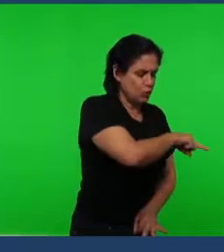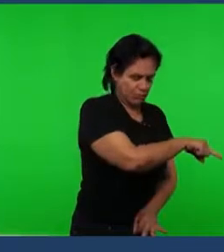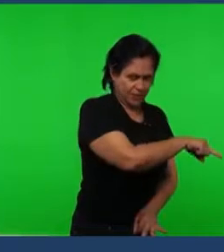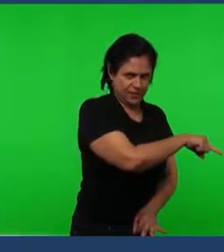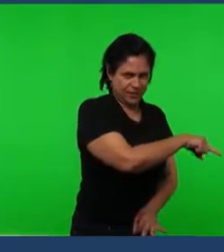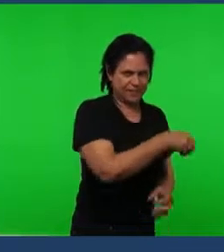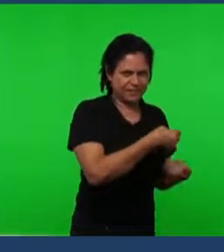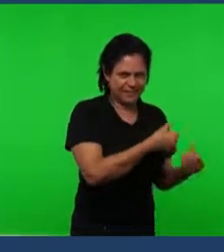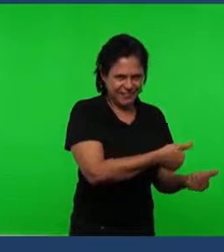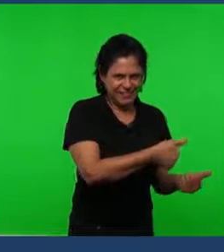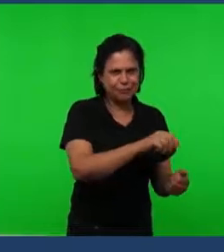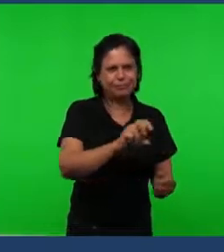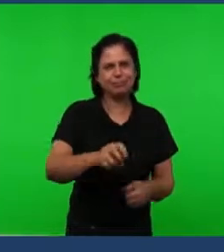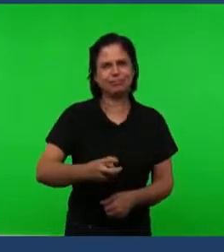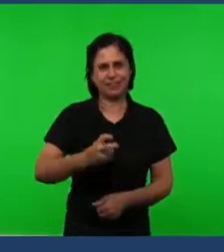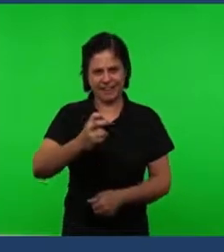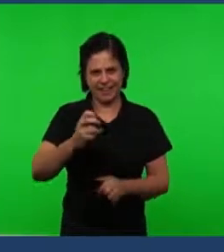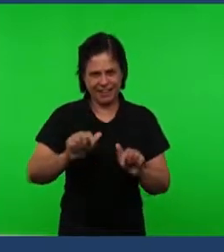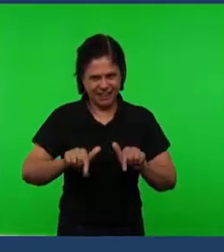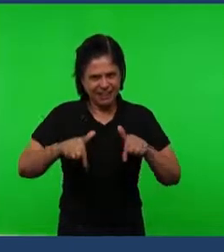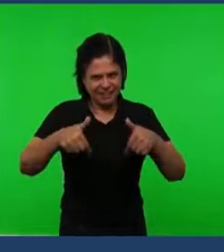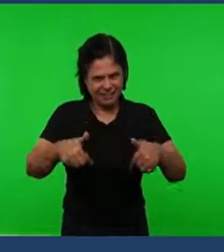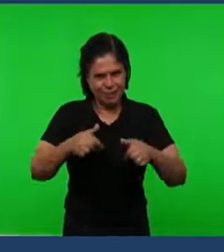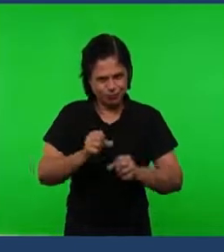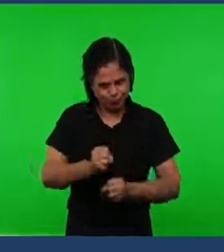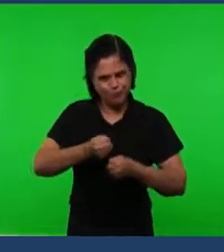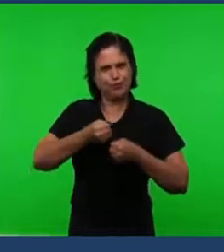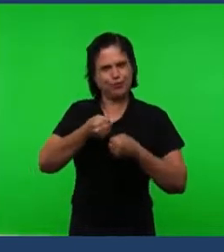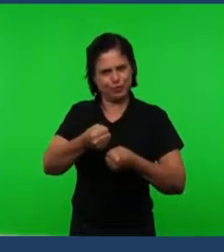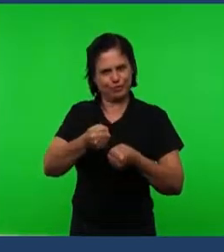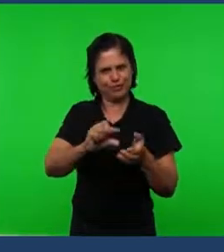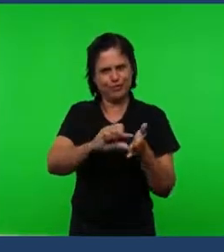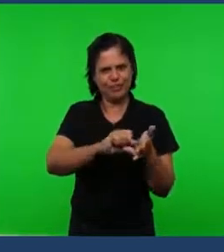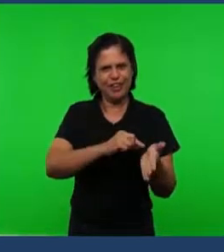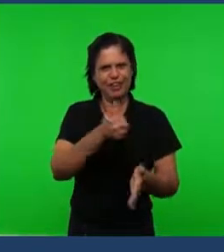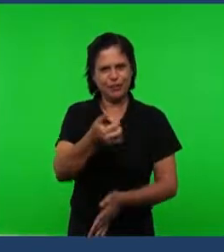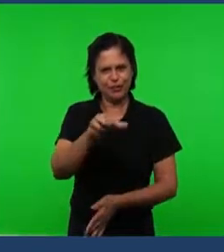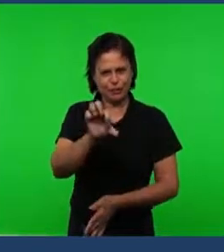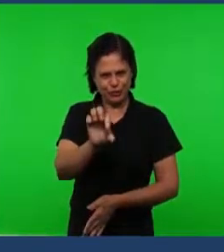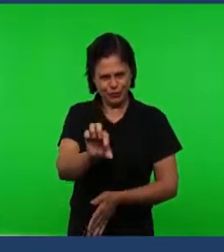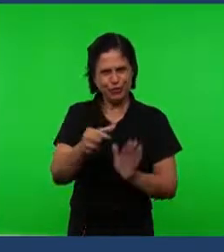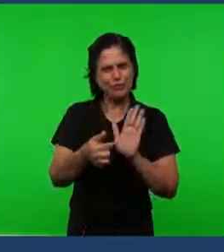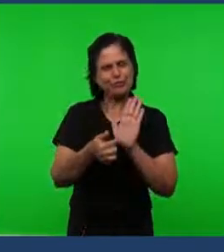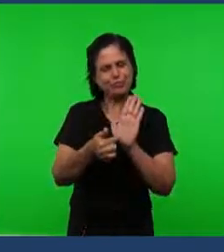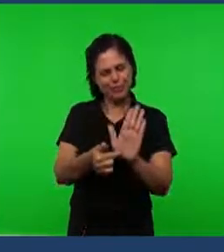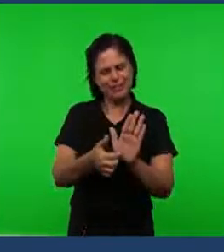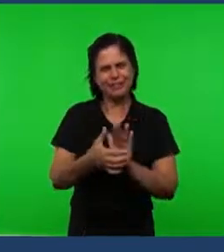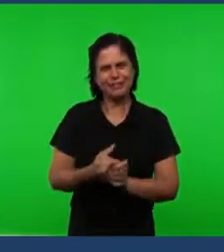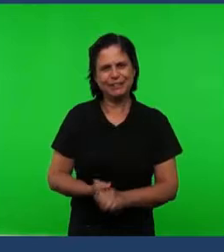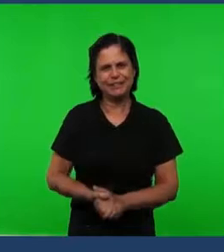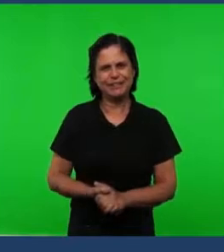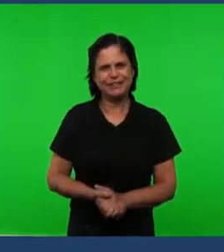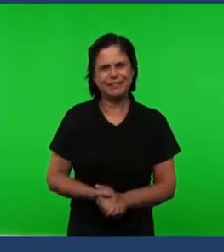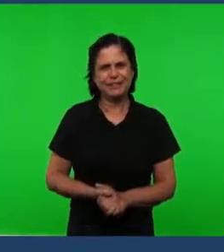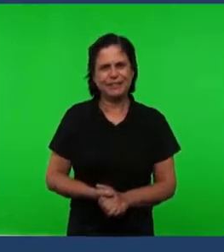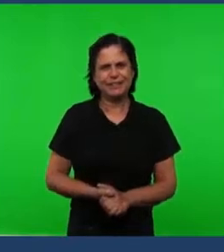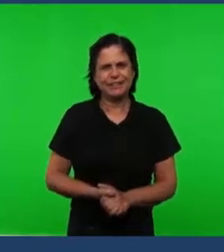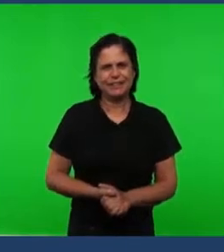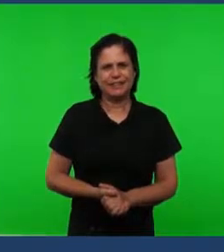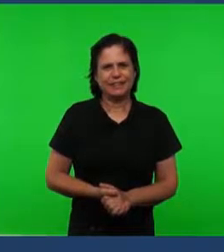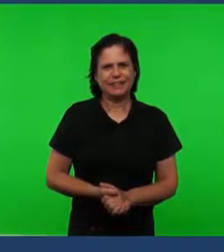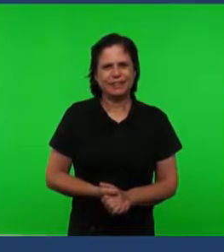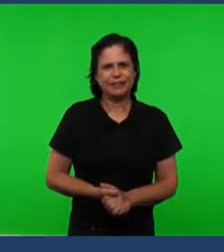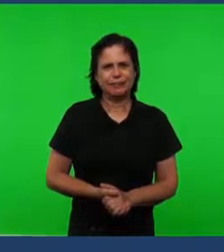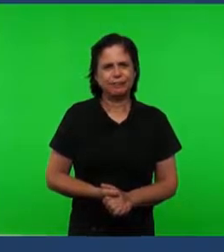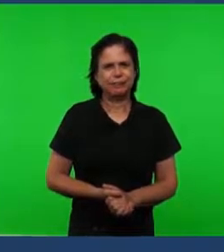quinto A quinta operação Do Espírito de Fortaleza No verso dezenove Quando fala A respeito Da Das